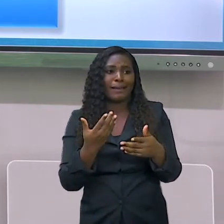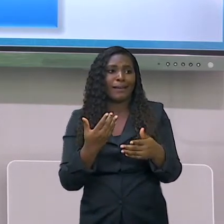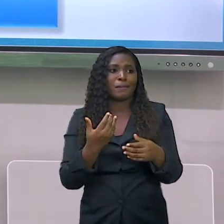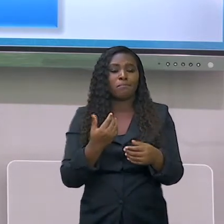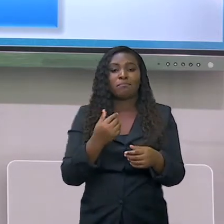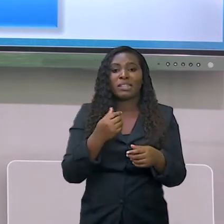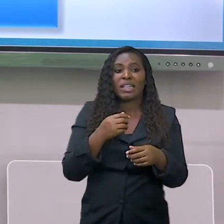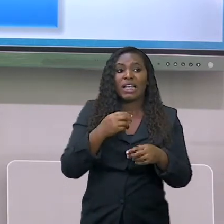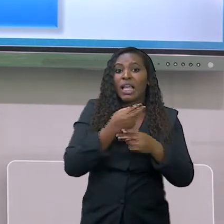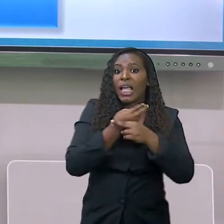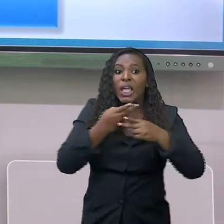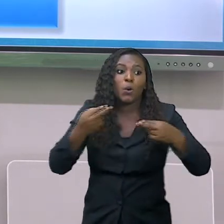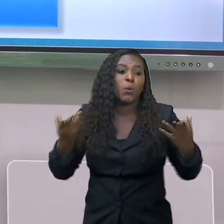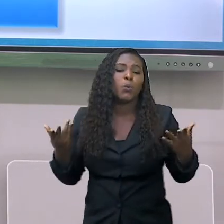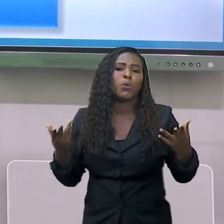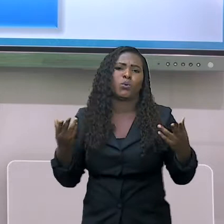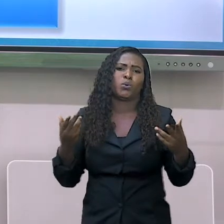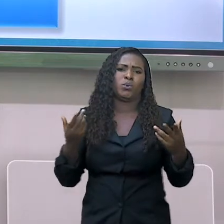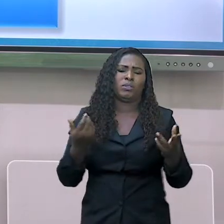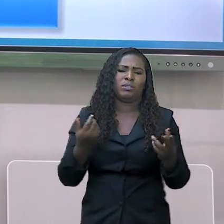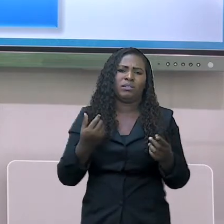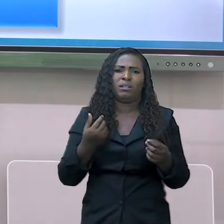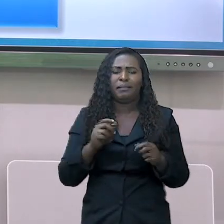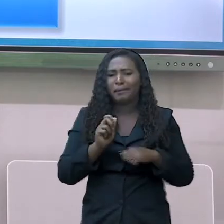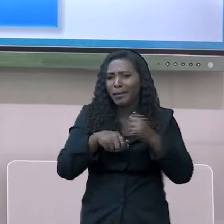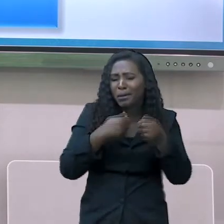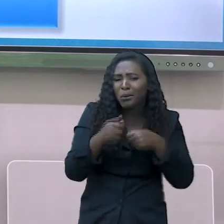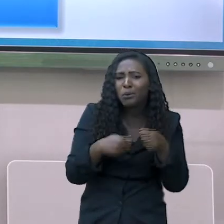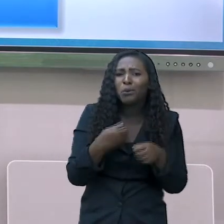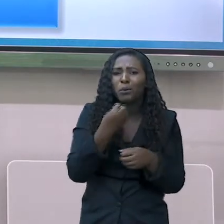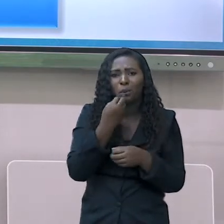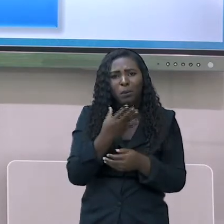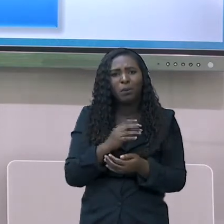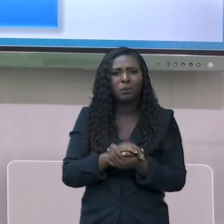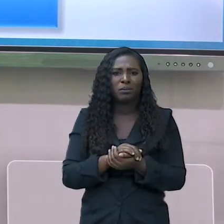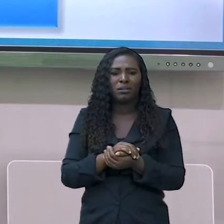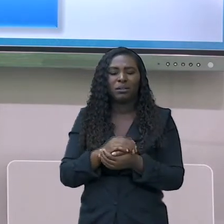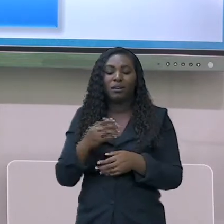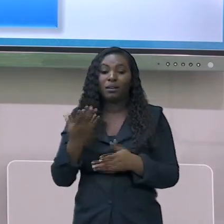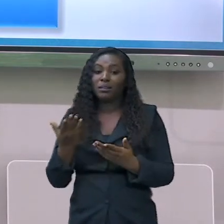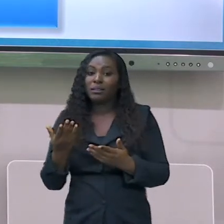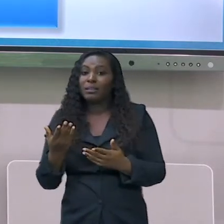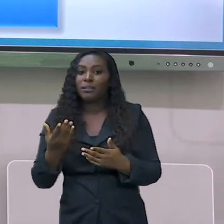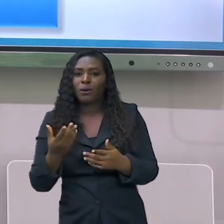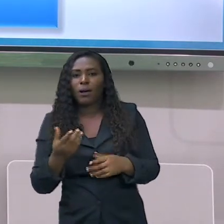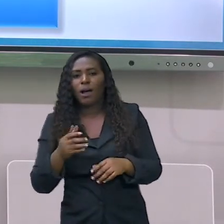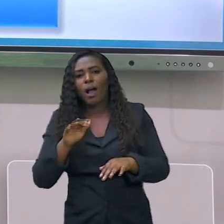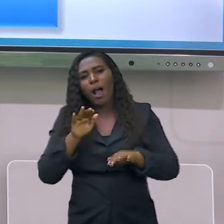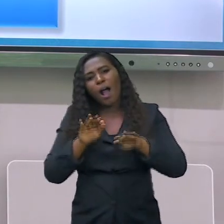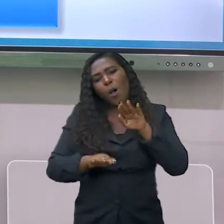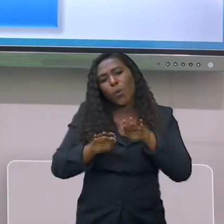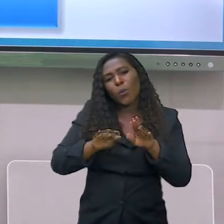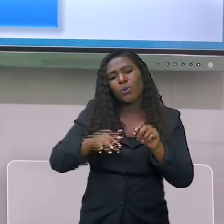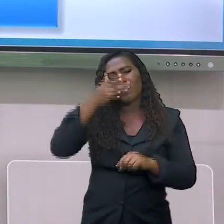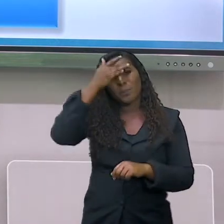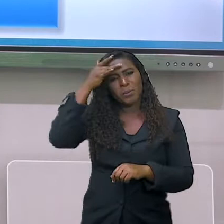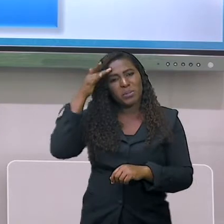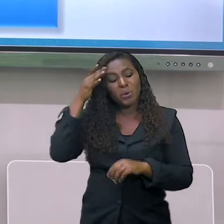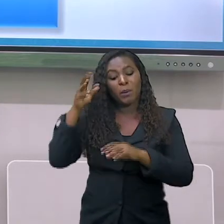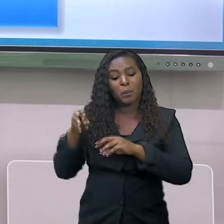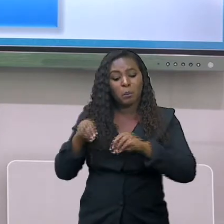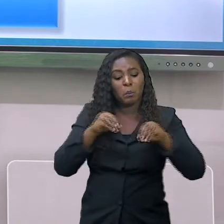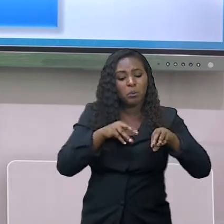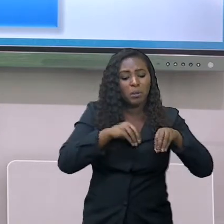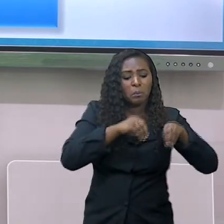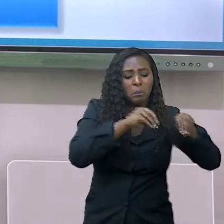Afeganistão. Porque tem muitos povos que ainda vivem naquele sistema nômades, mudando de um